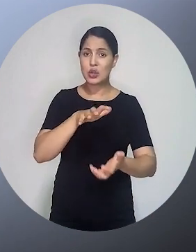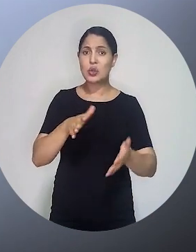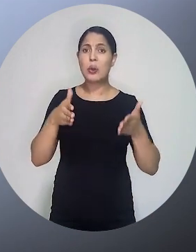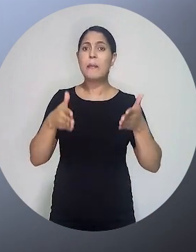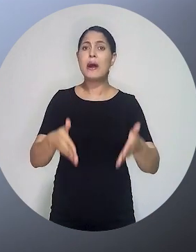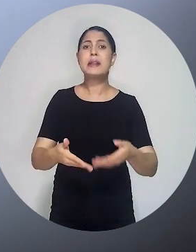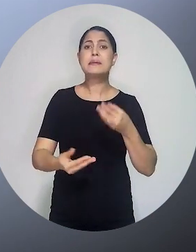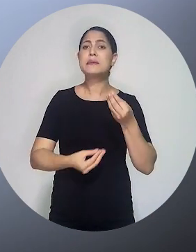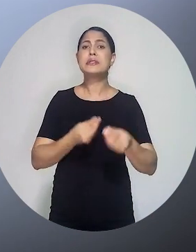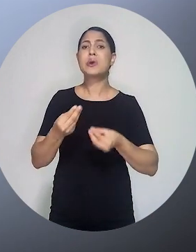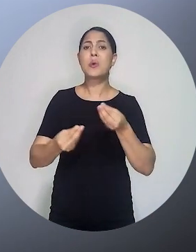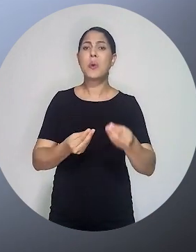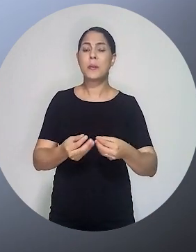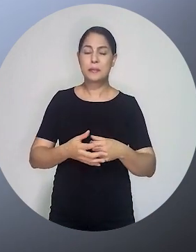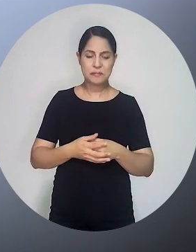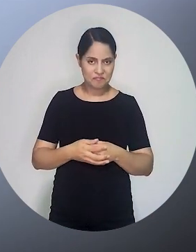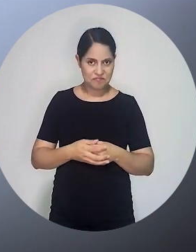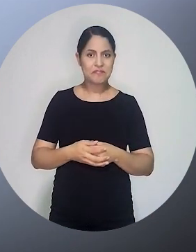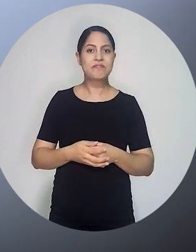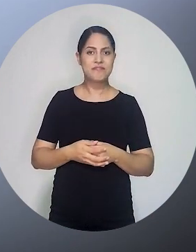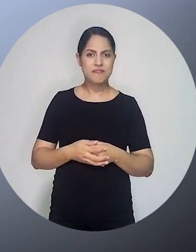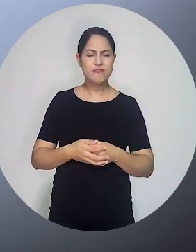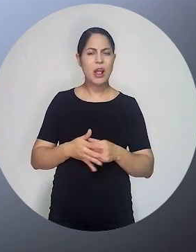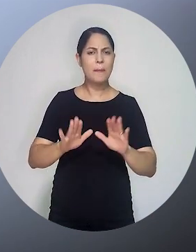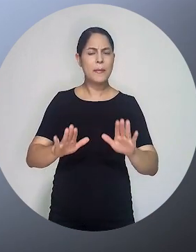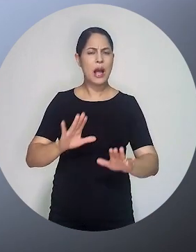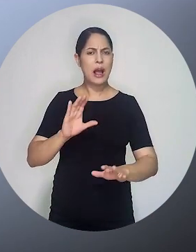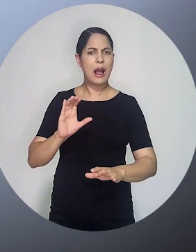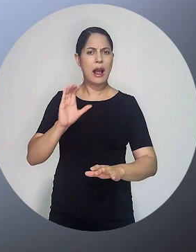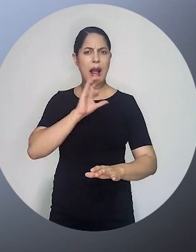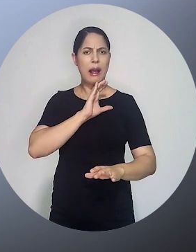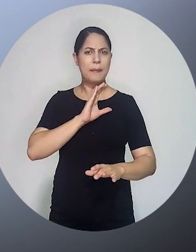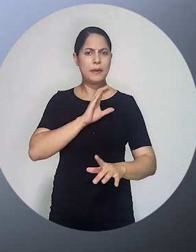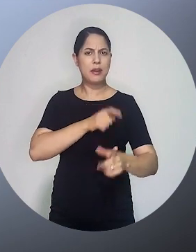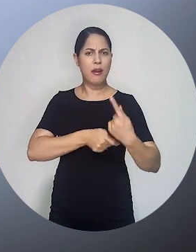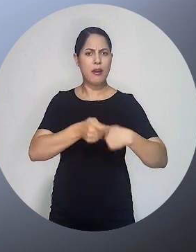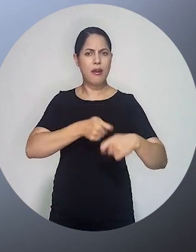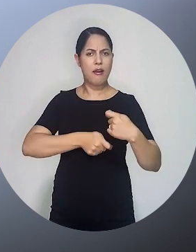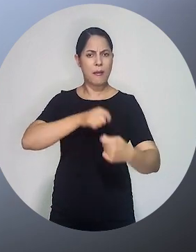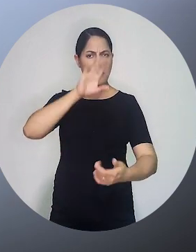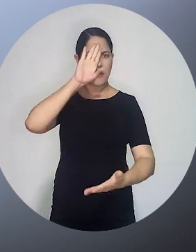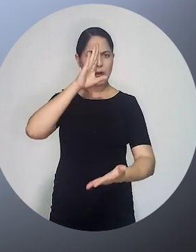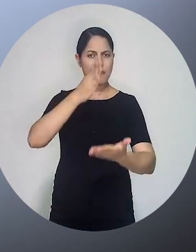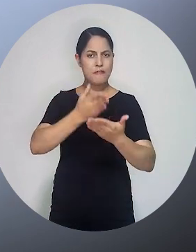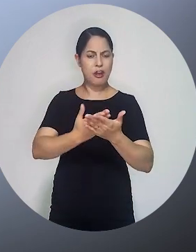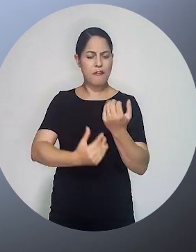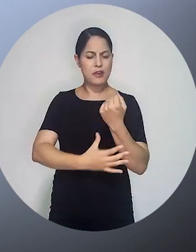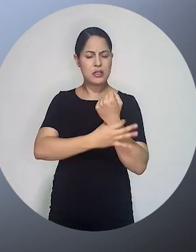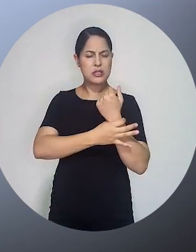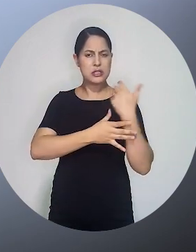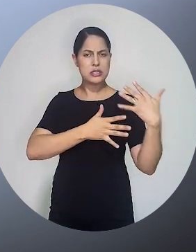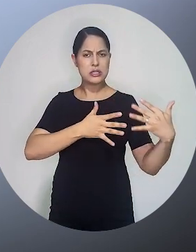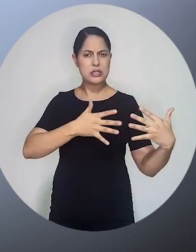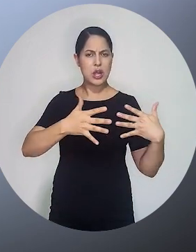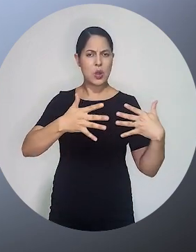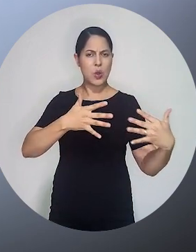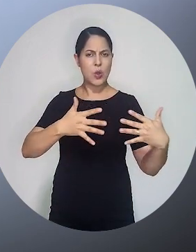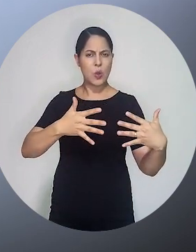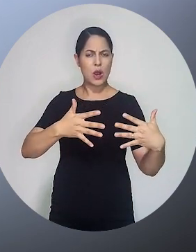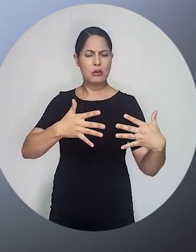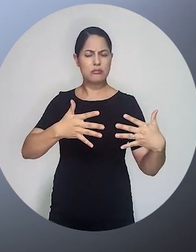de eleitores idosos? Como promover uma apuração rápida, econômica, confiável,